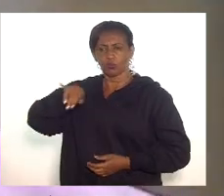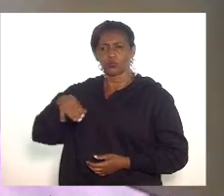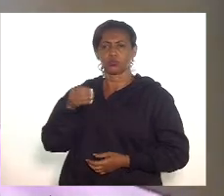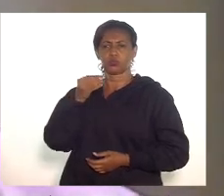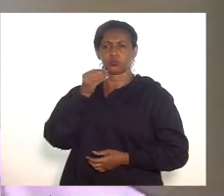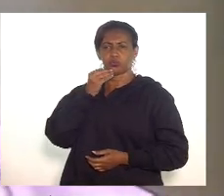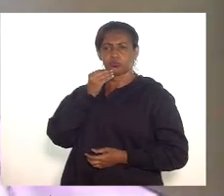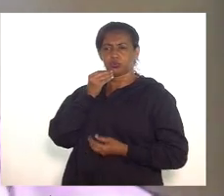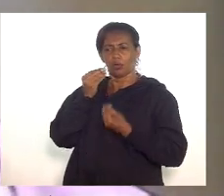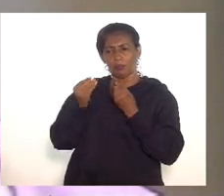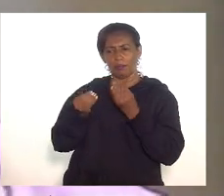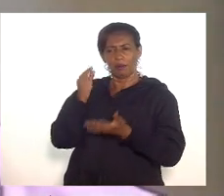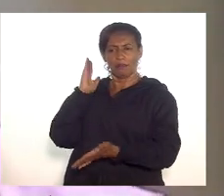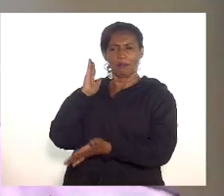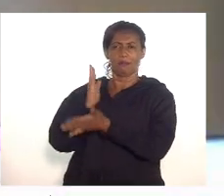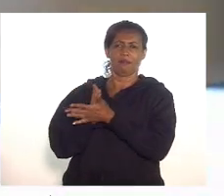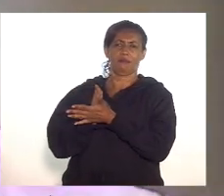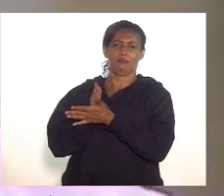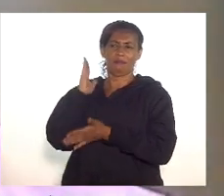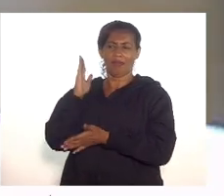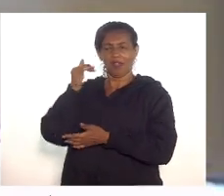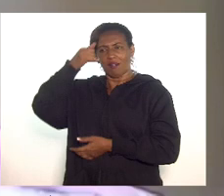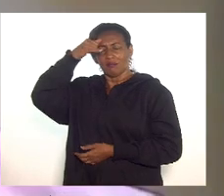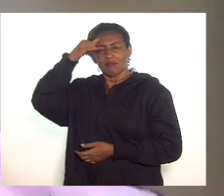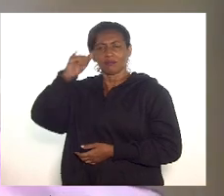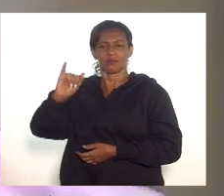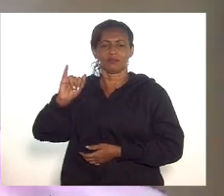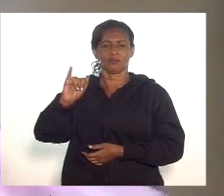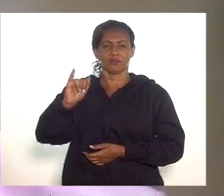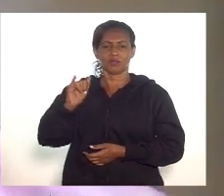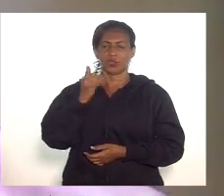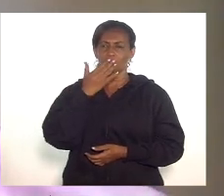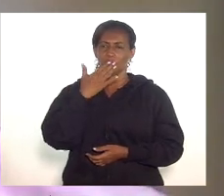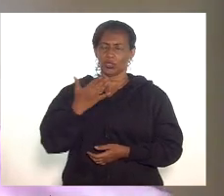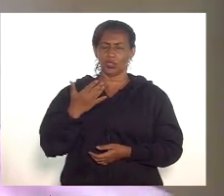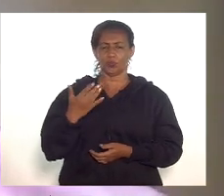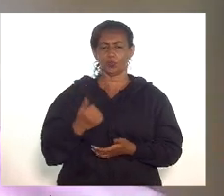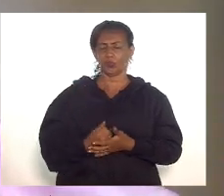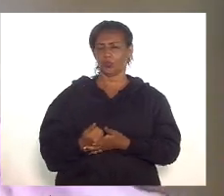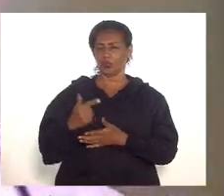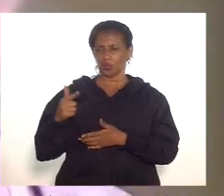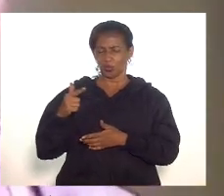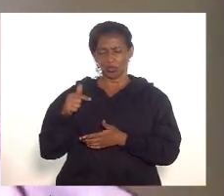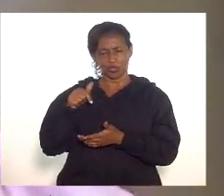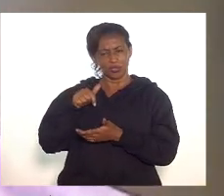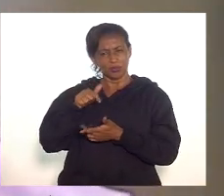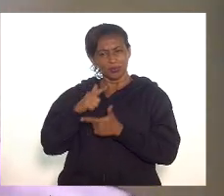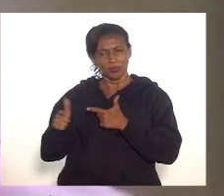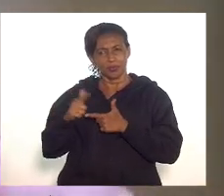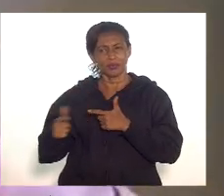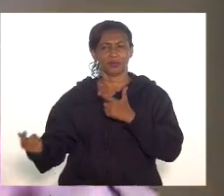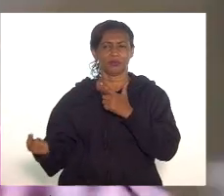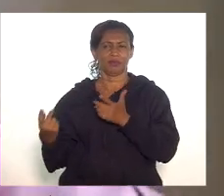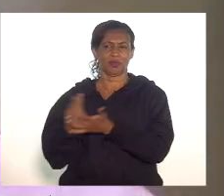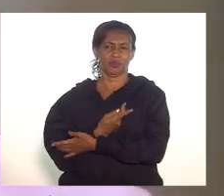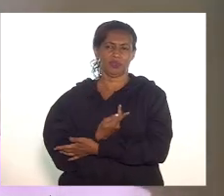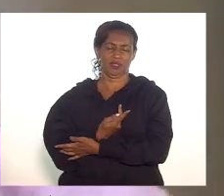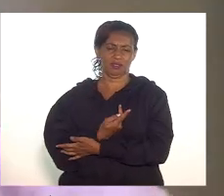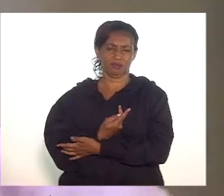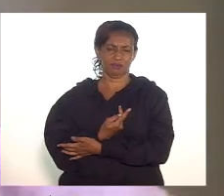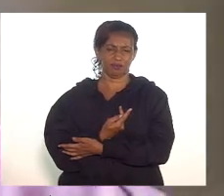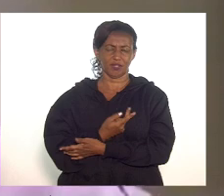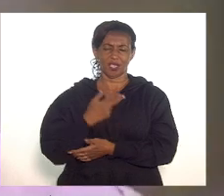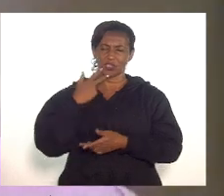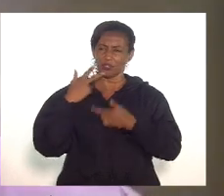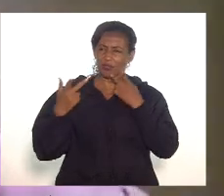conter, para coibir, para evitar que esse tipo de fato aconteça. A gente fala muito